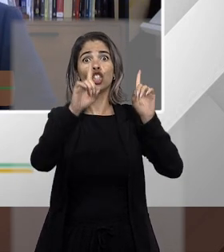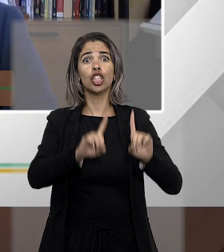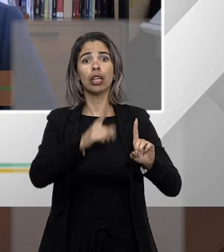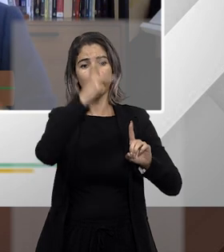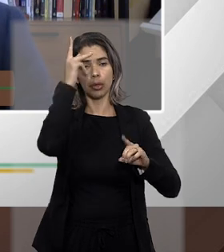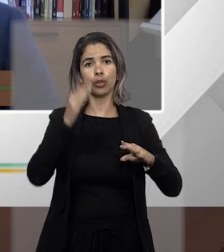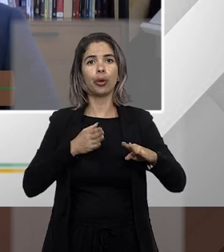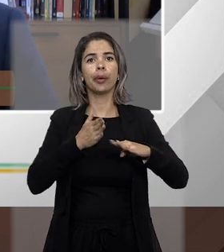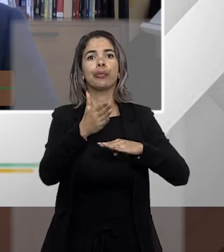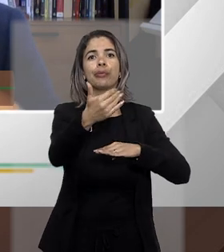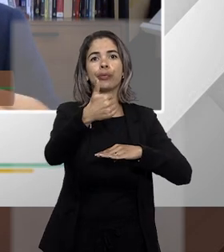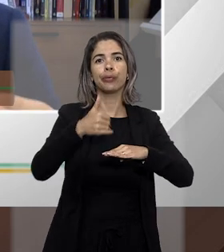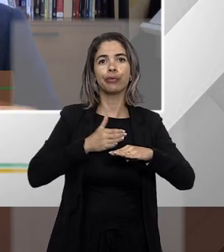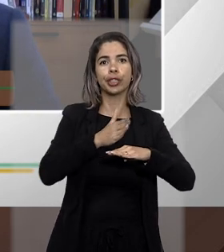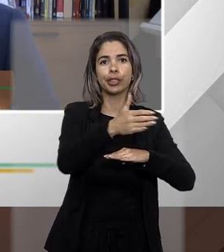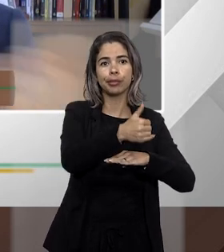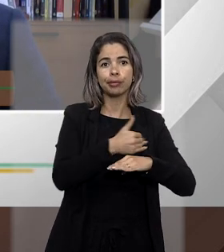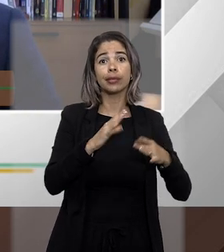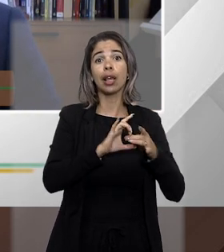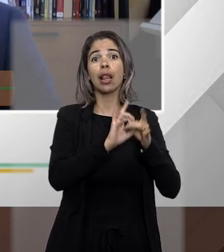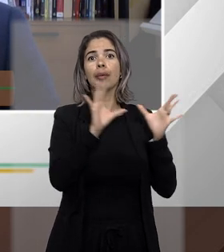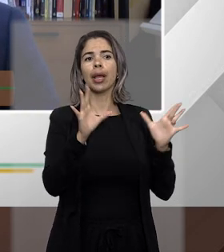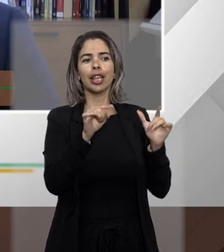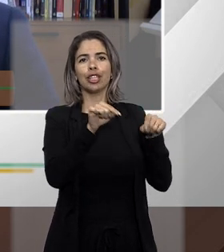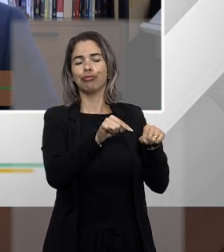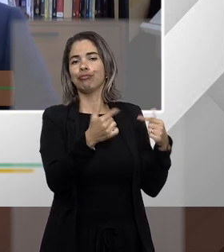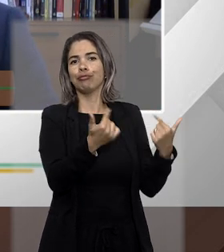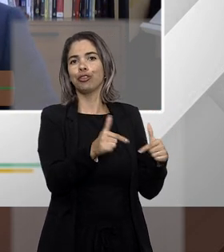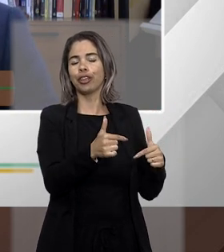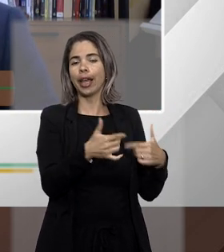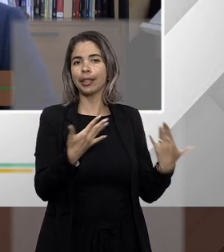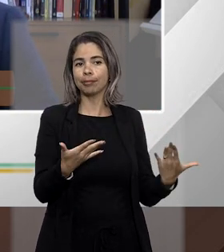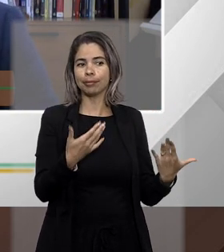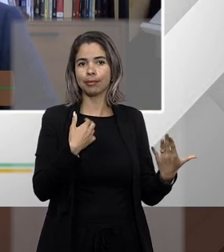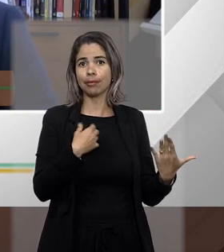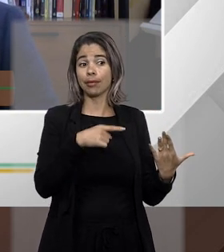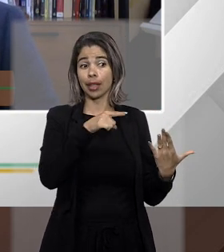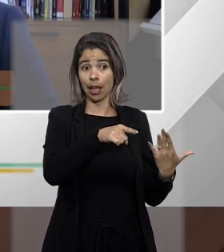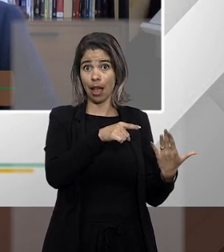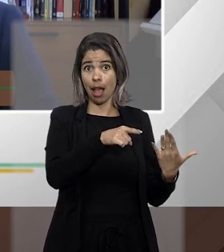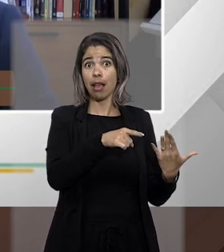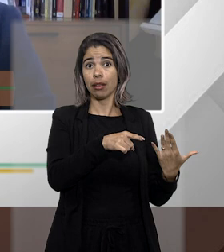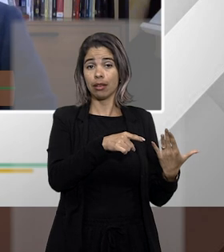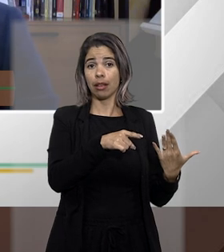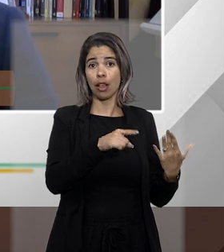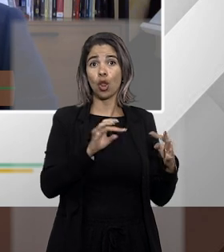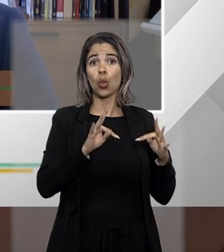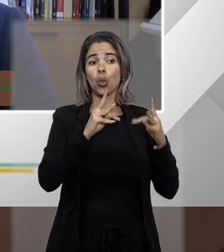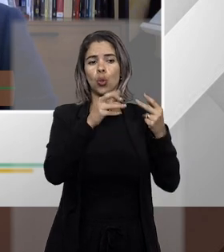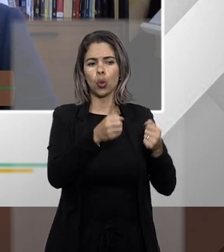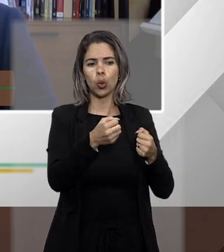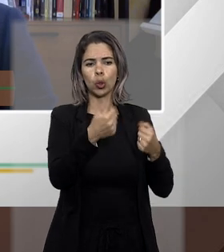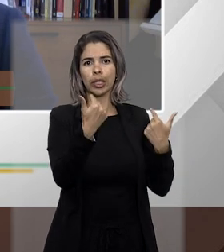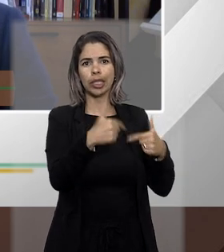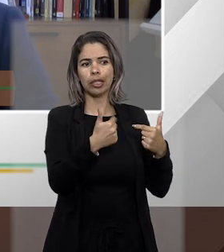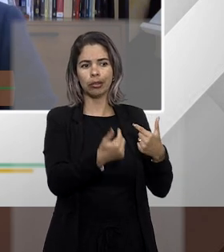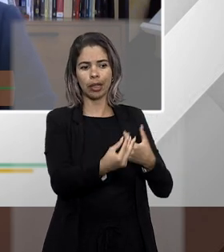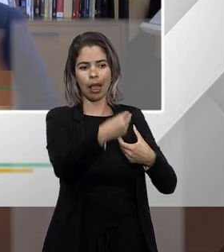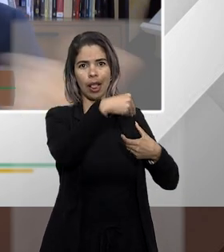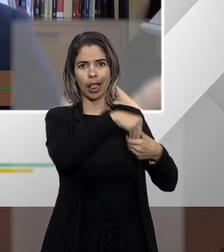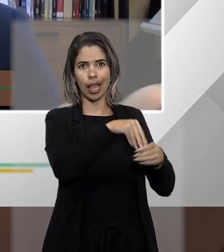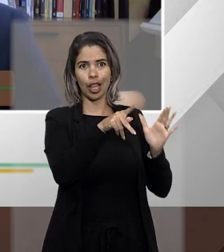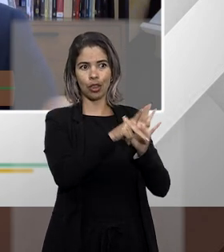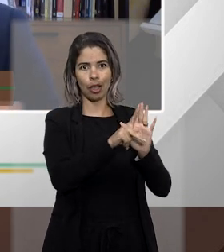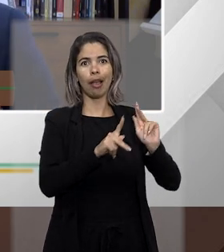locomoção então perceba que o critério ele é residual tudo aquilo que não se enquadrar como A Bias Corpus é como o direito de ir e vir